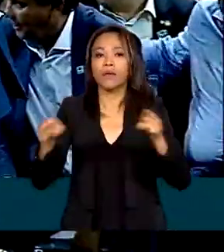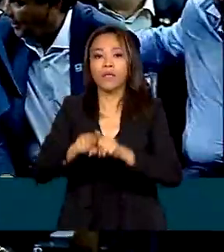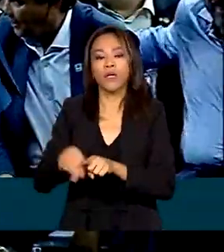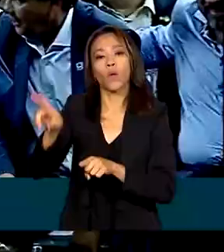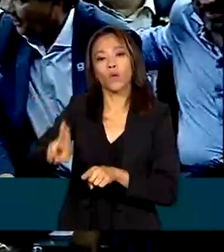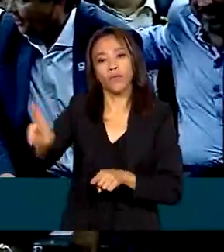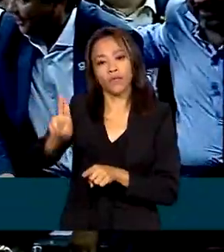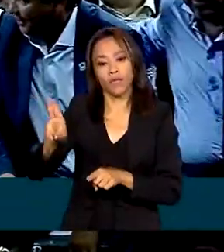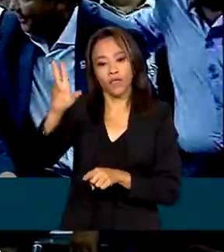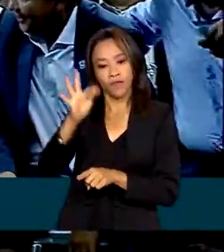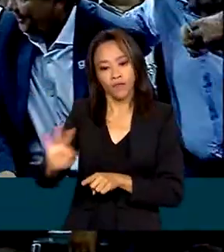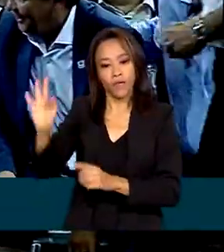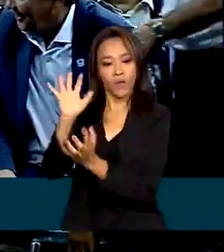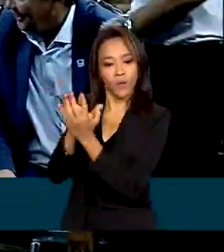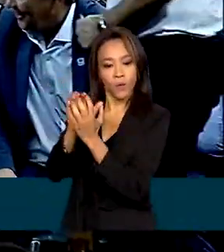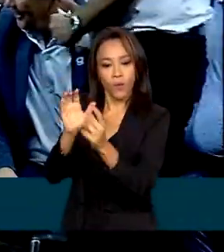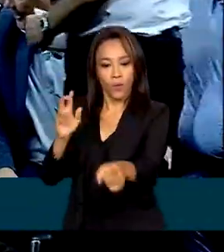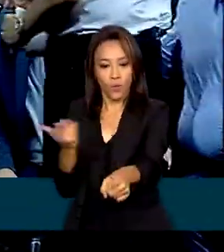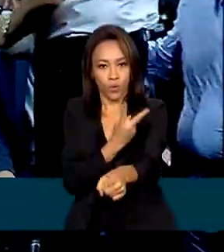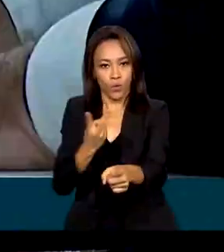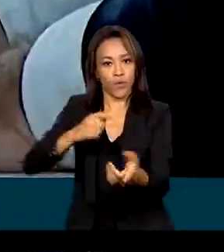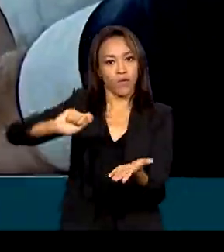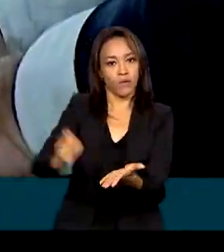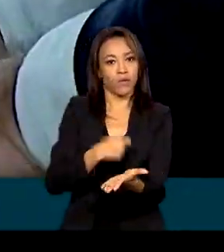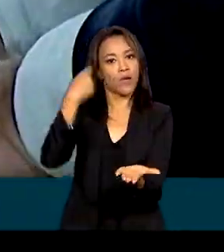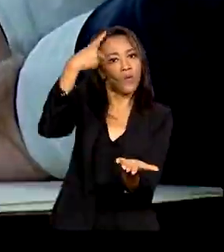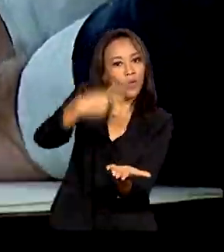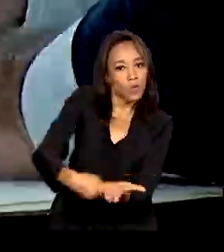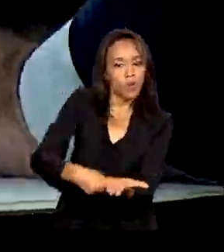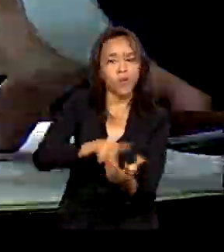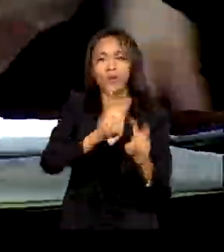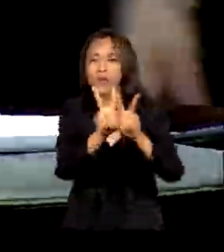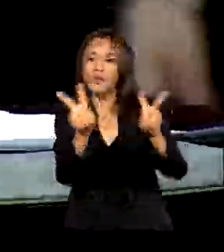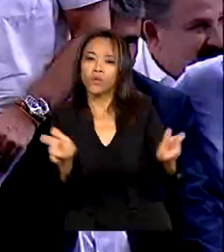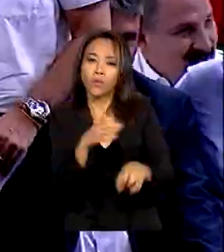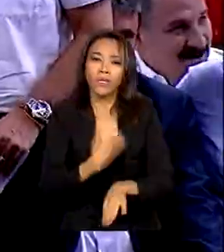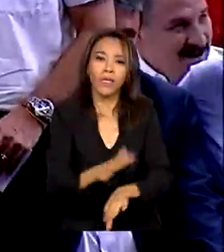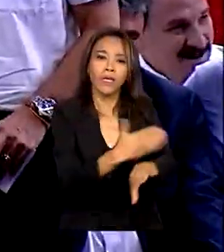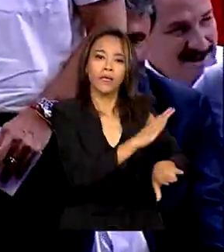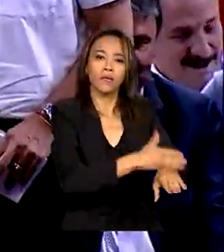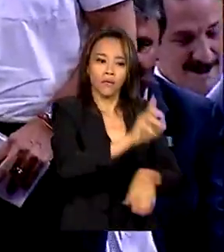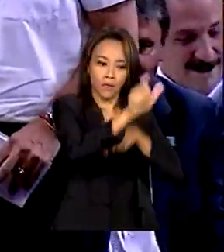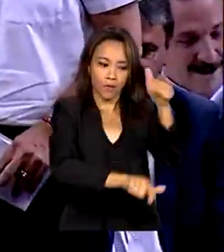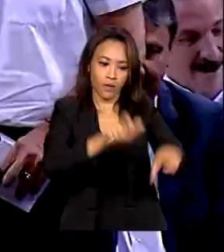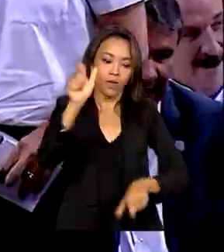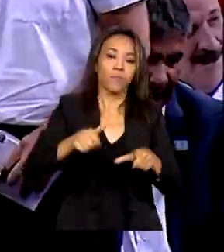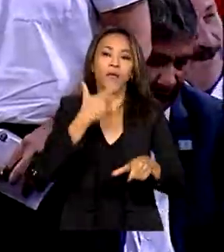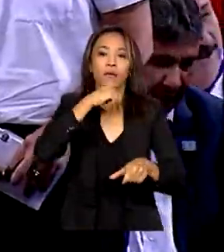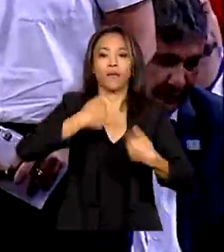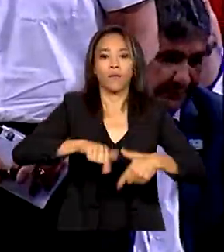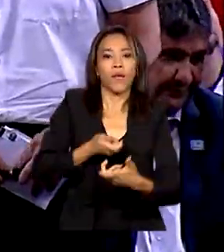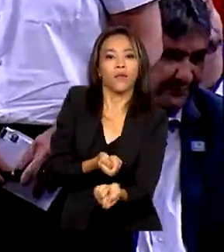assinaram um acordo de cooperação técnica para capacitação da comunidade pesqueira artesanal do litoral do Estado. Obrigado. Obrigado.